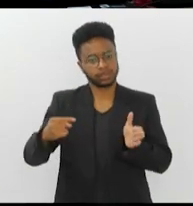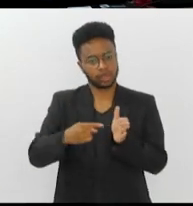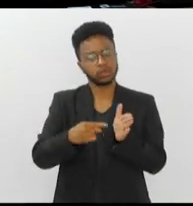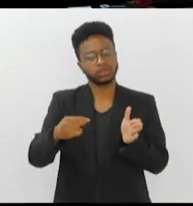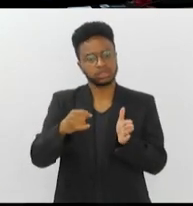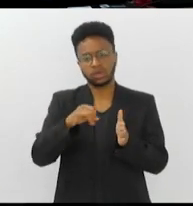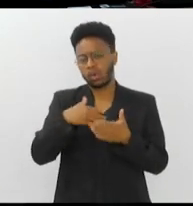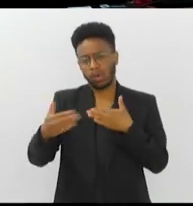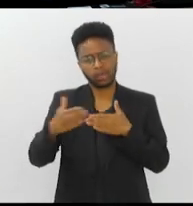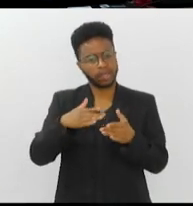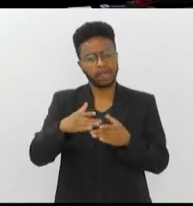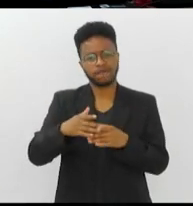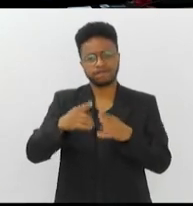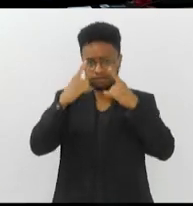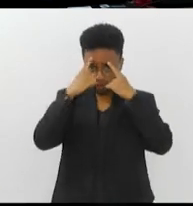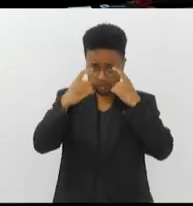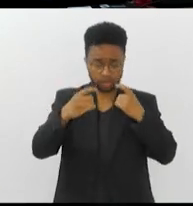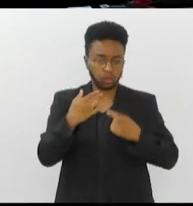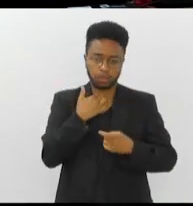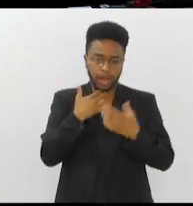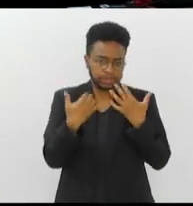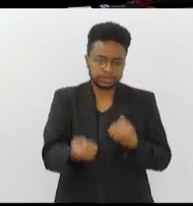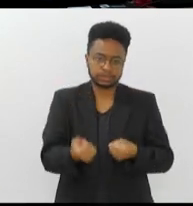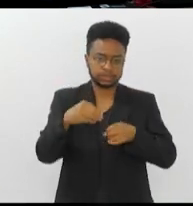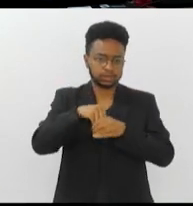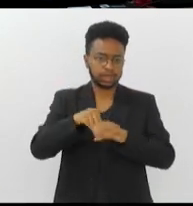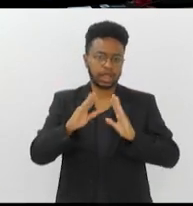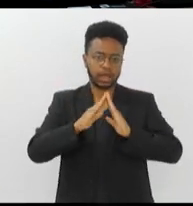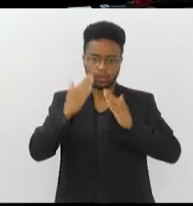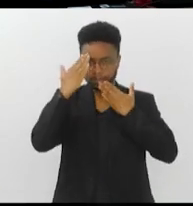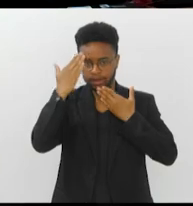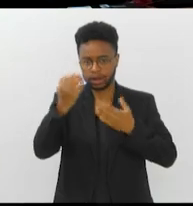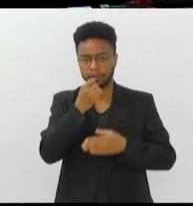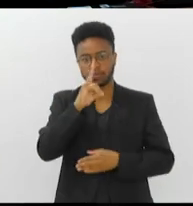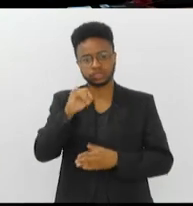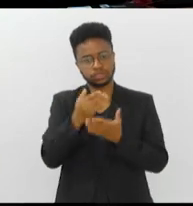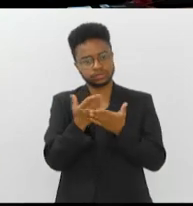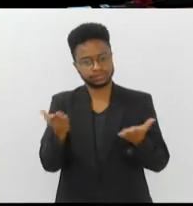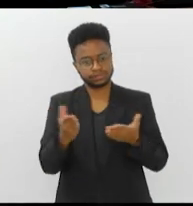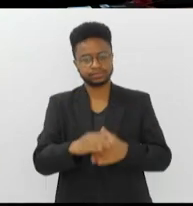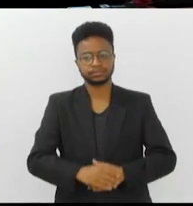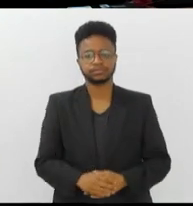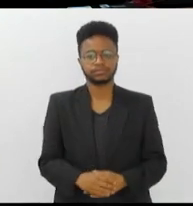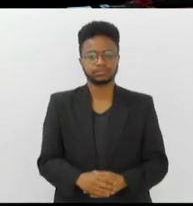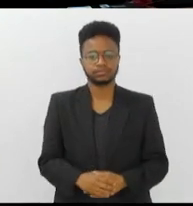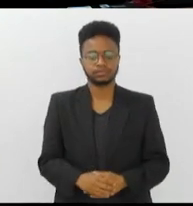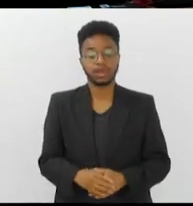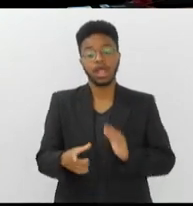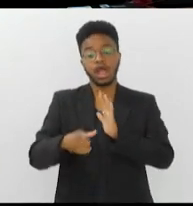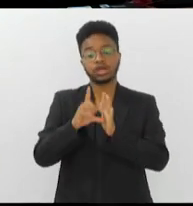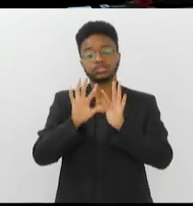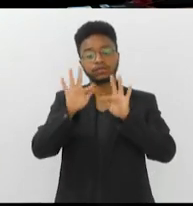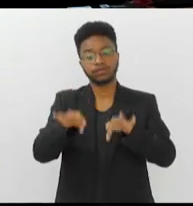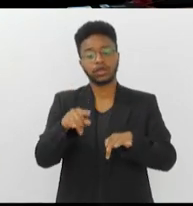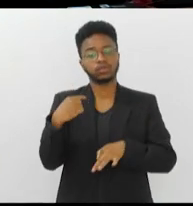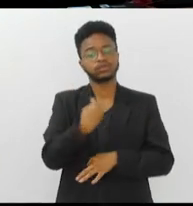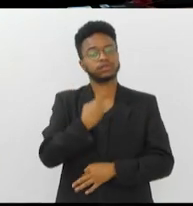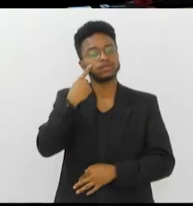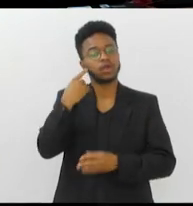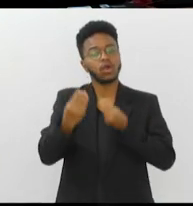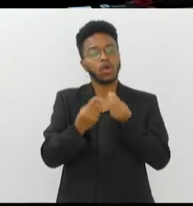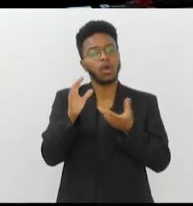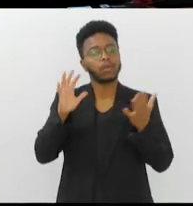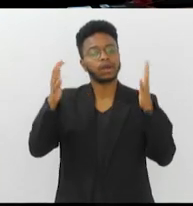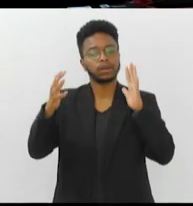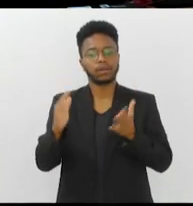agressão não deve ser aceita dentro de casa. Muito obrigado aí, um bom dia para vocês. E antes de encerrar, vamos dar uma olhada no tempo